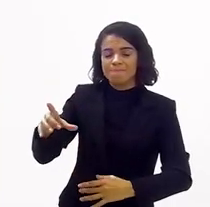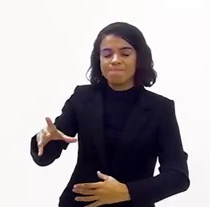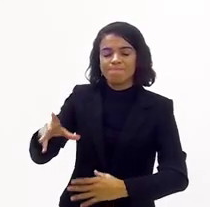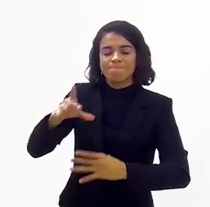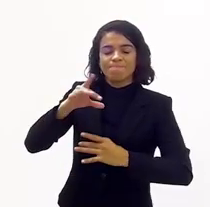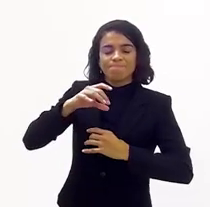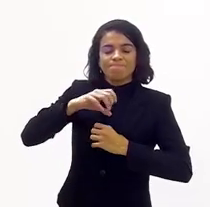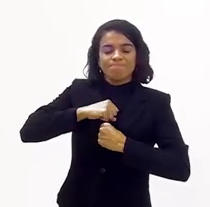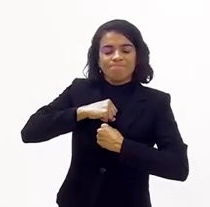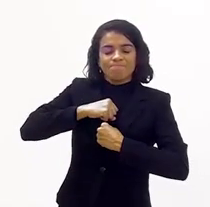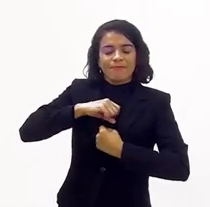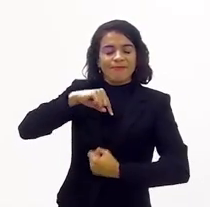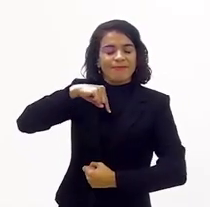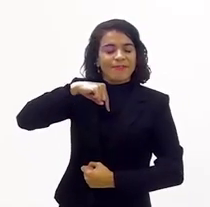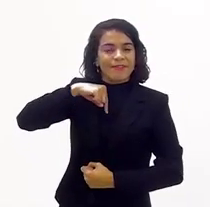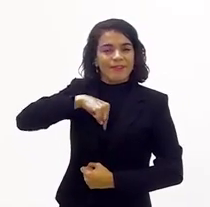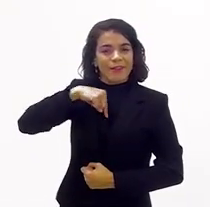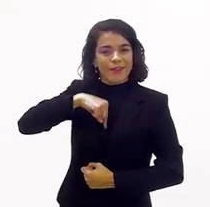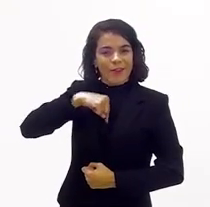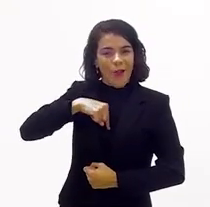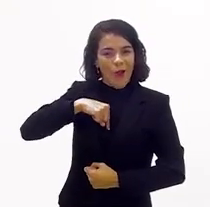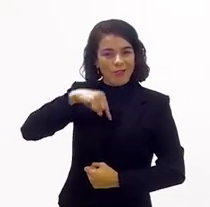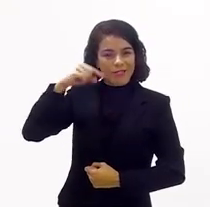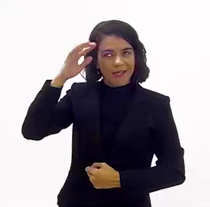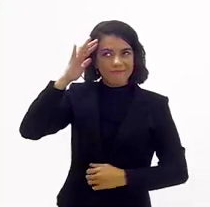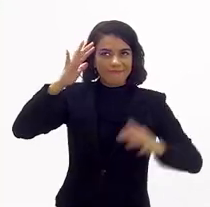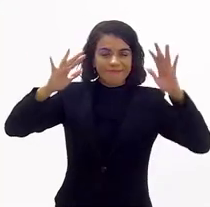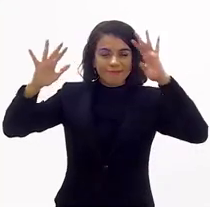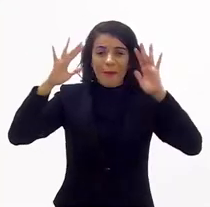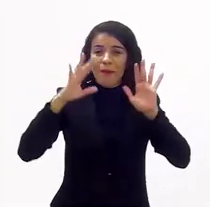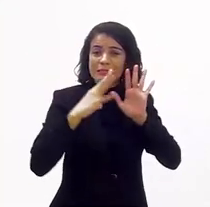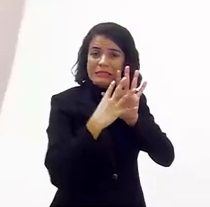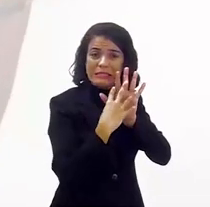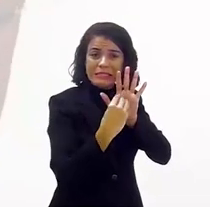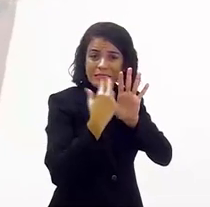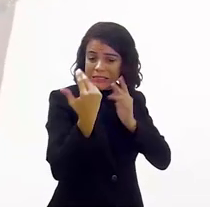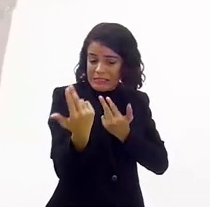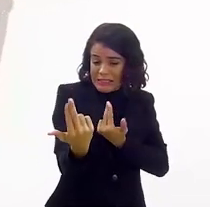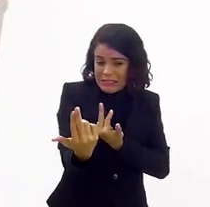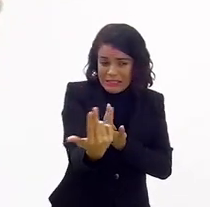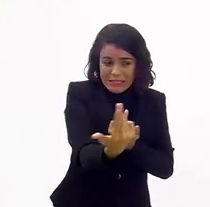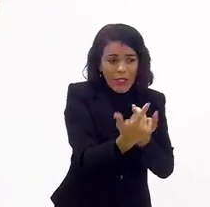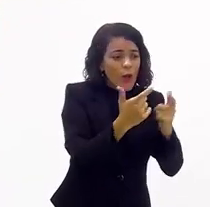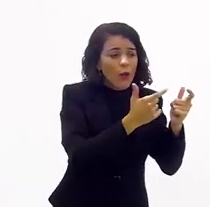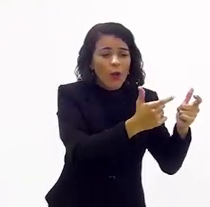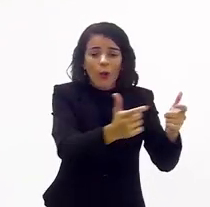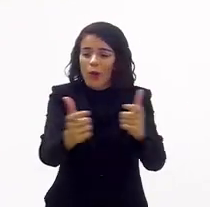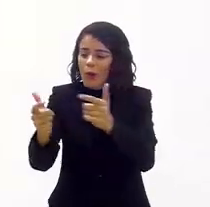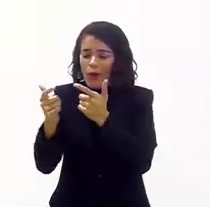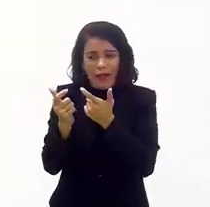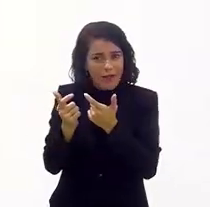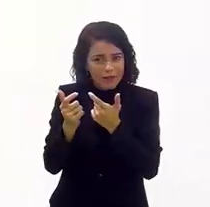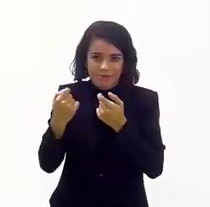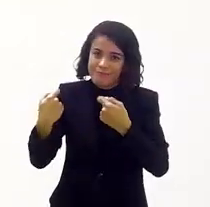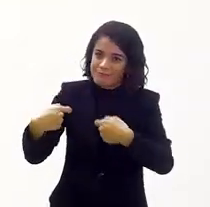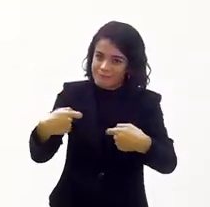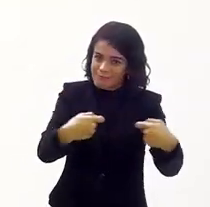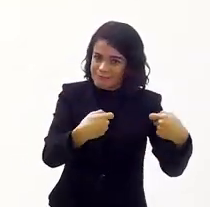dentro de nós, se ele é a nossa imagem e semelhança, ele tem que estar em todos os lugares. sim, sim.